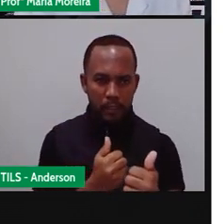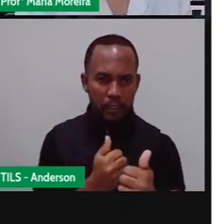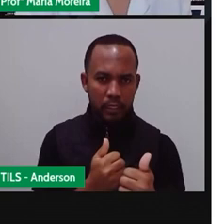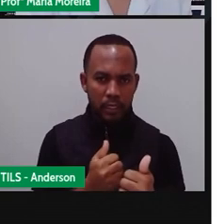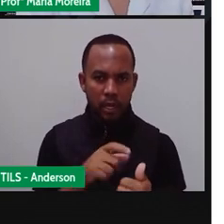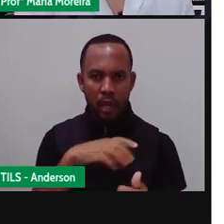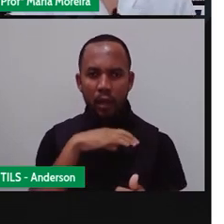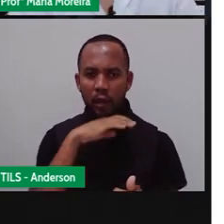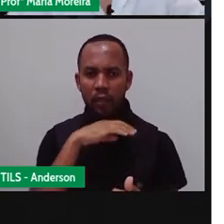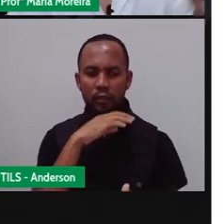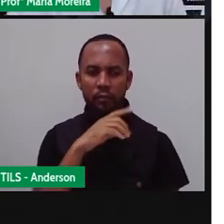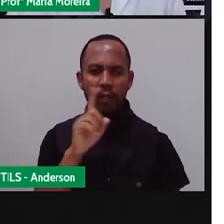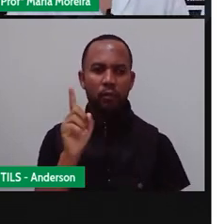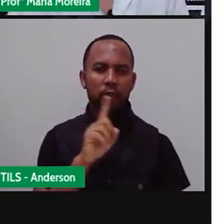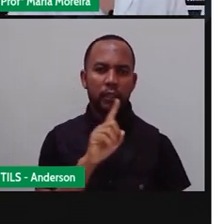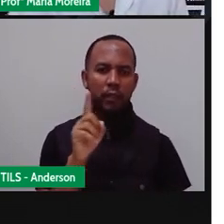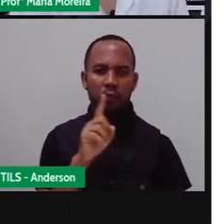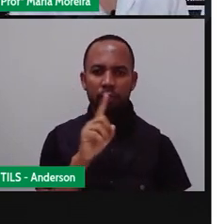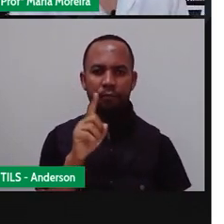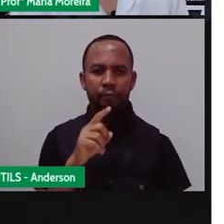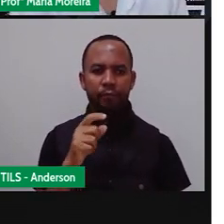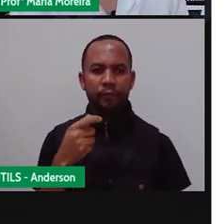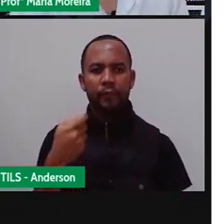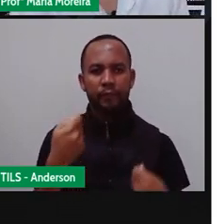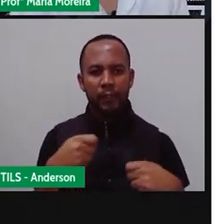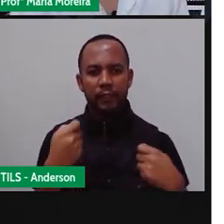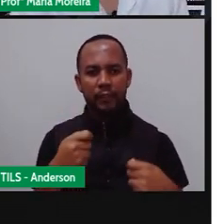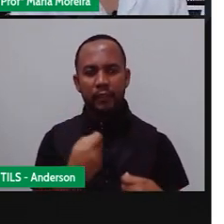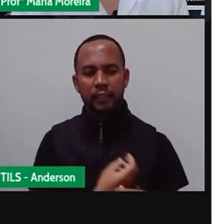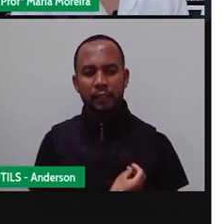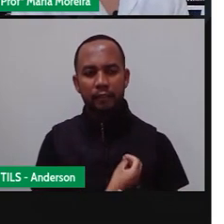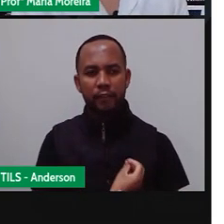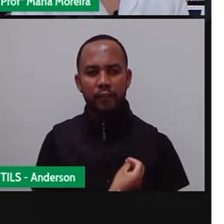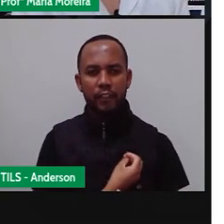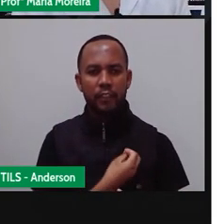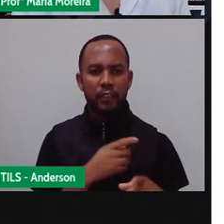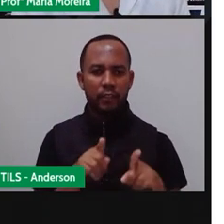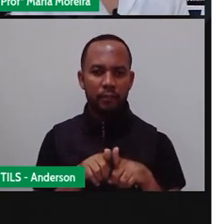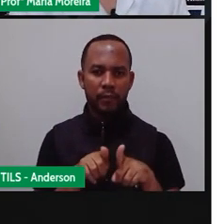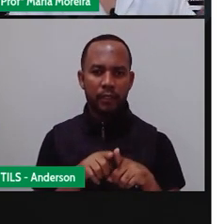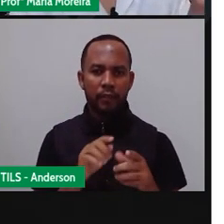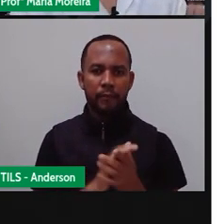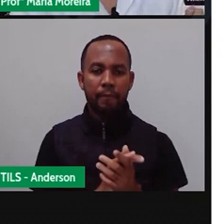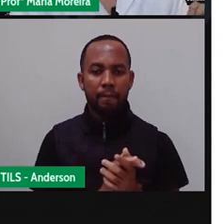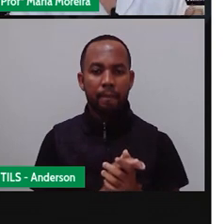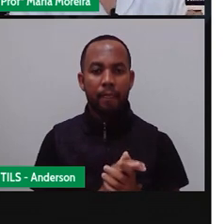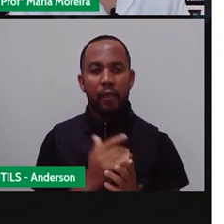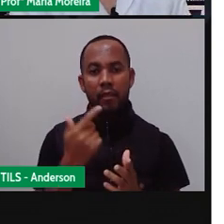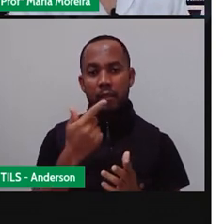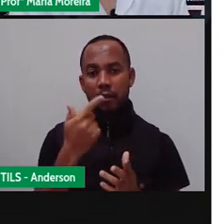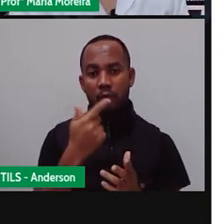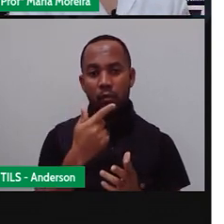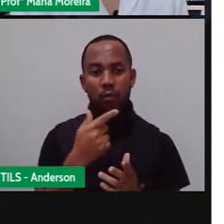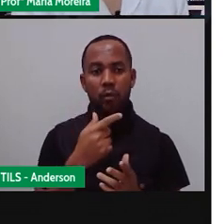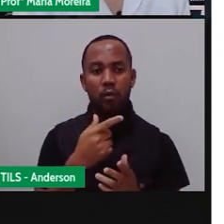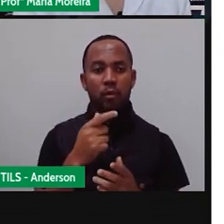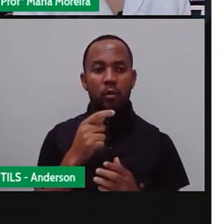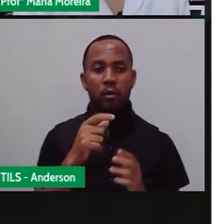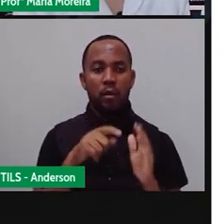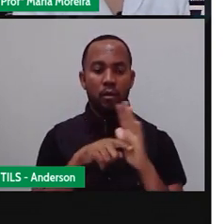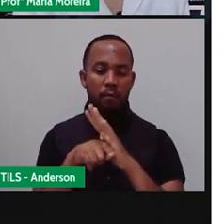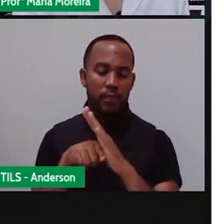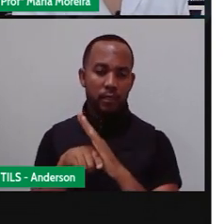animal também tem o quê? Benefícios em conviver com o homem. Bom, segundo eles, né, os animais